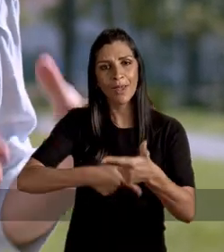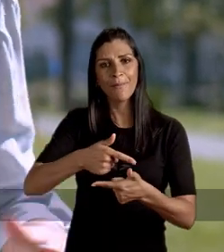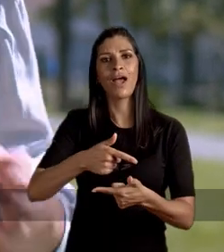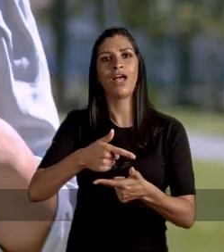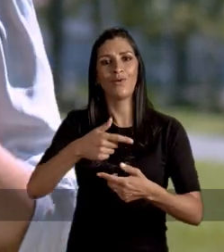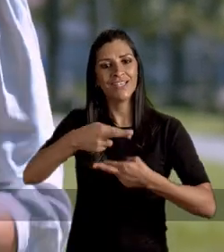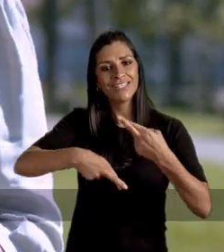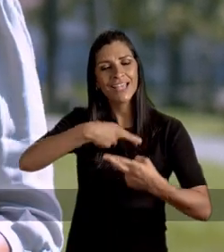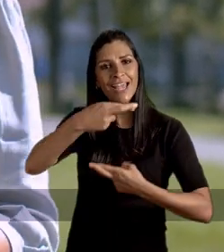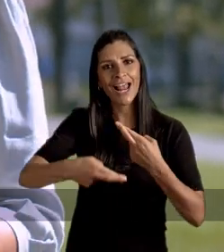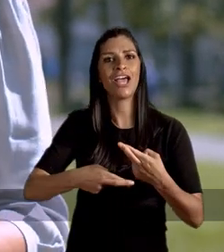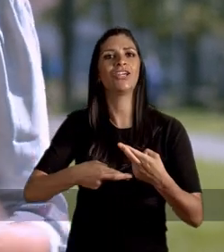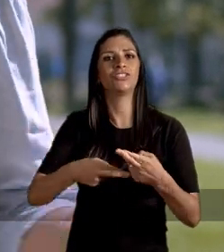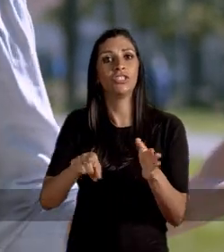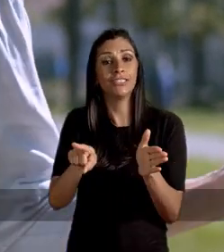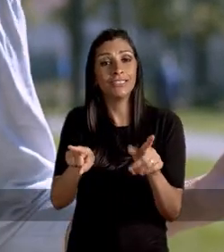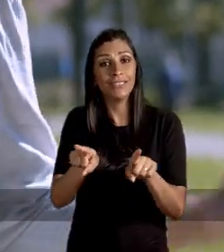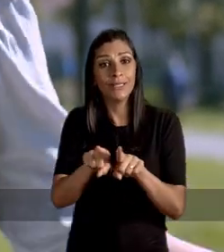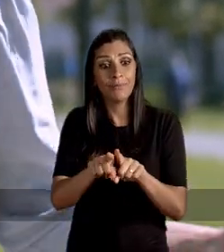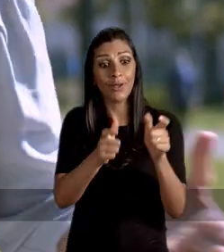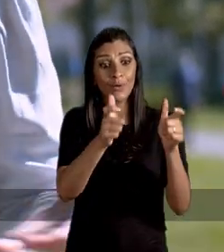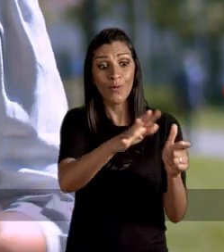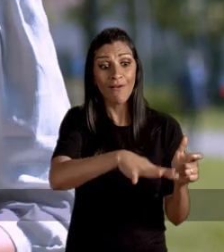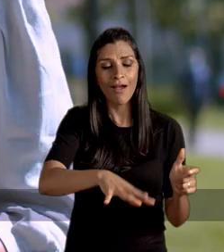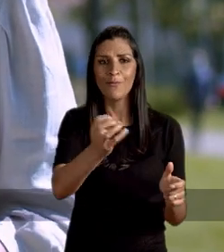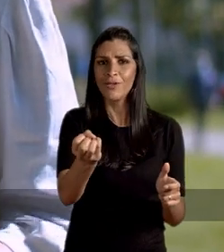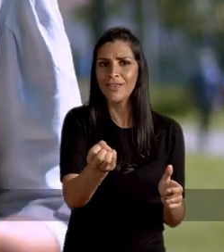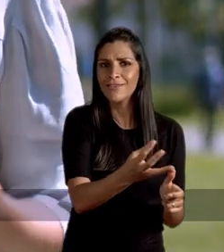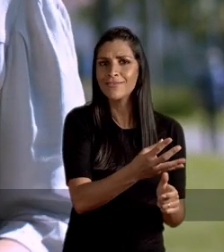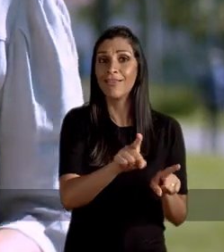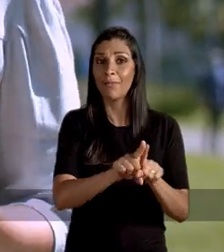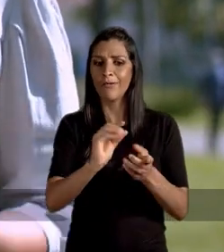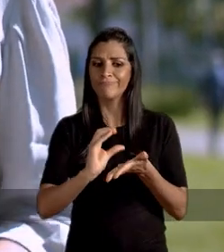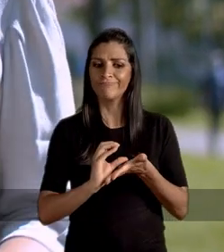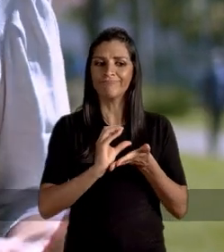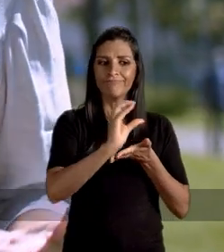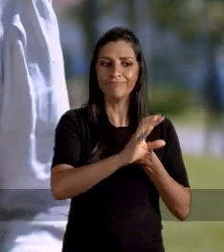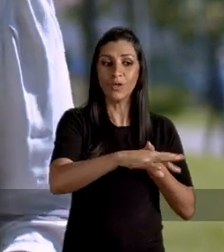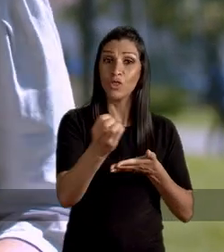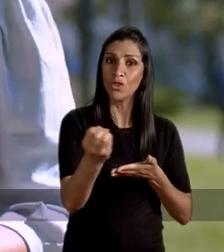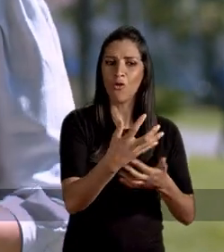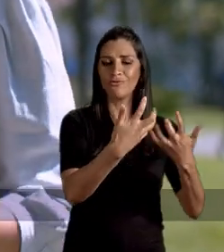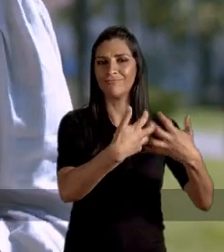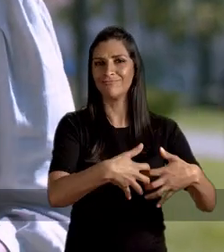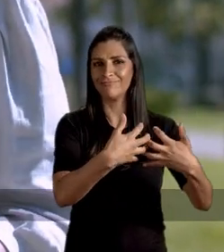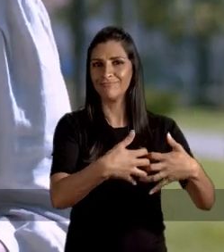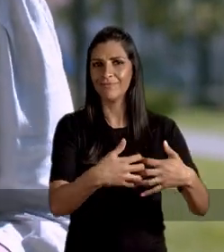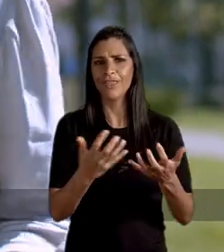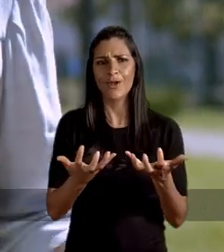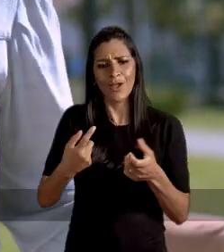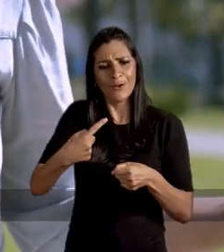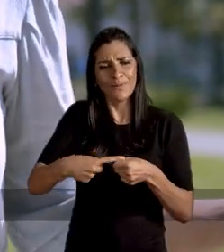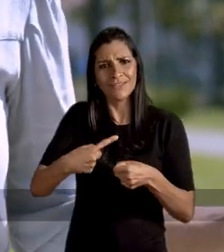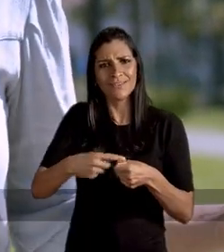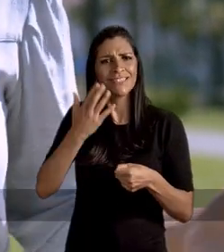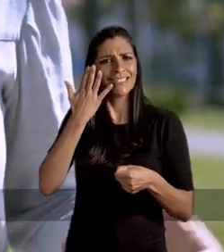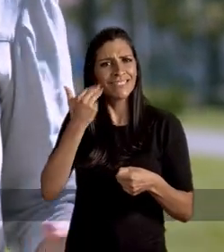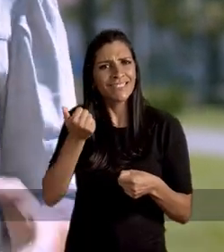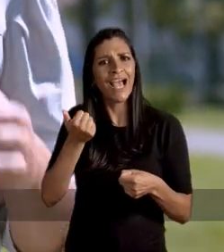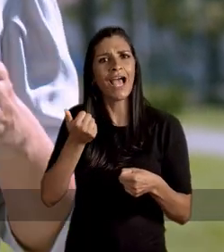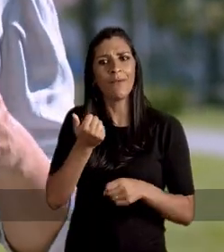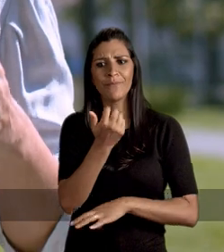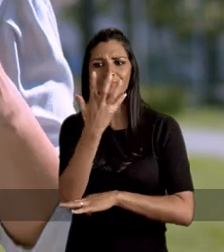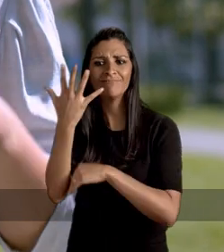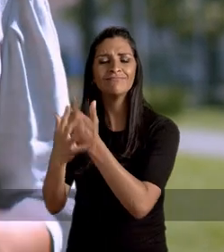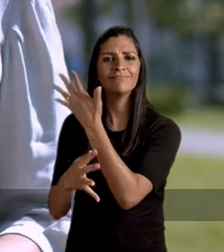o serviço da coleta seletiva. modernizar os galpões de reciclagem e ajudar a financiar novos equipamentos. Eu quero uma cidade que